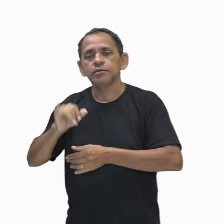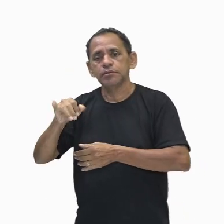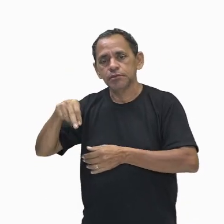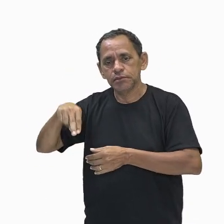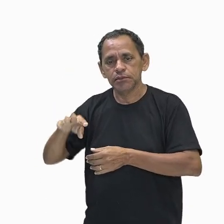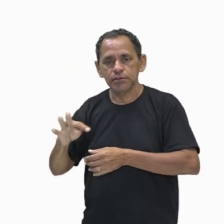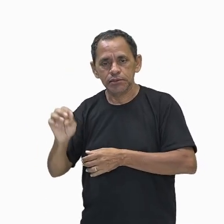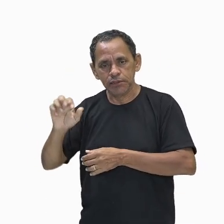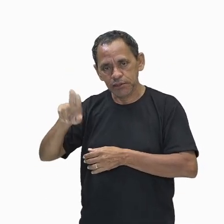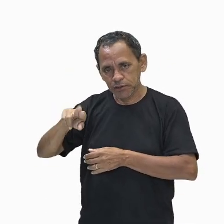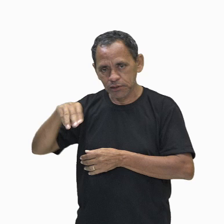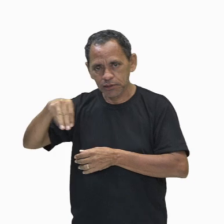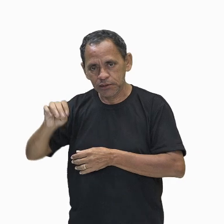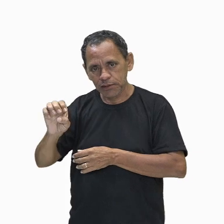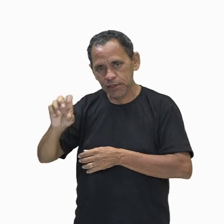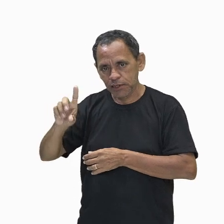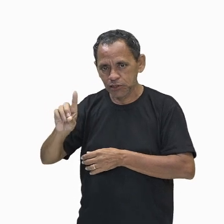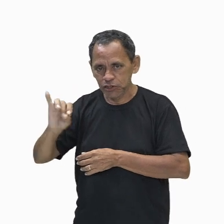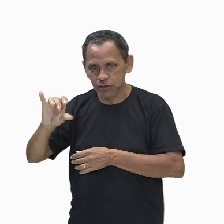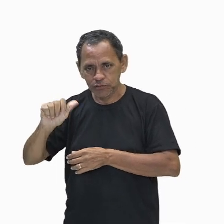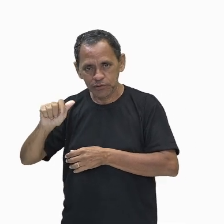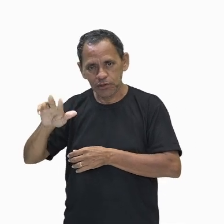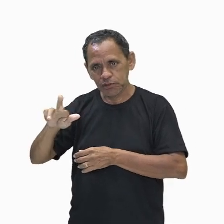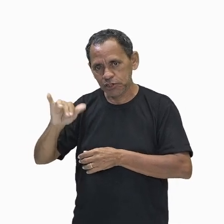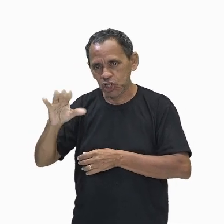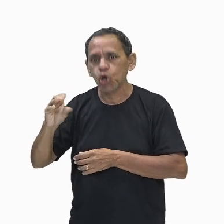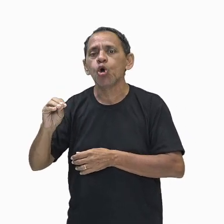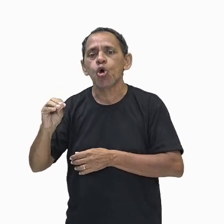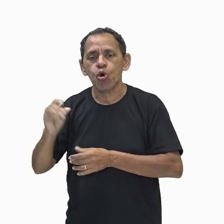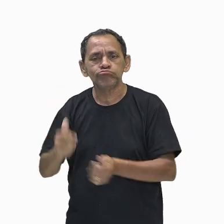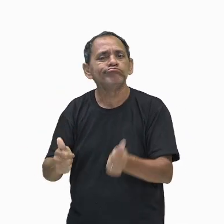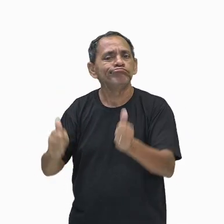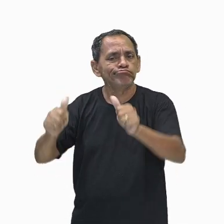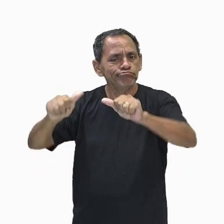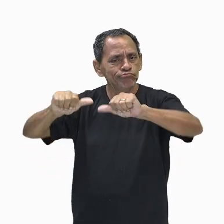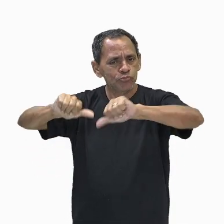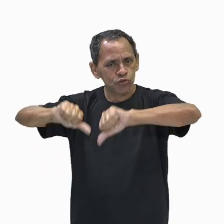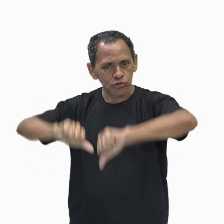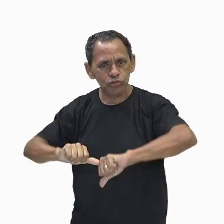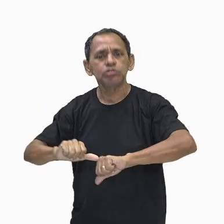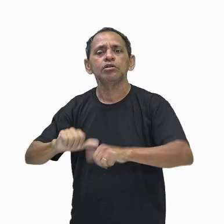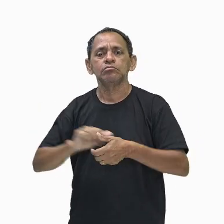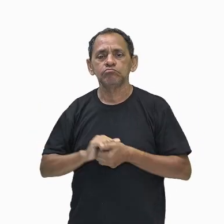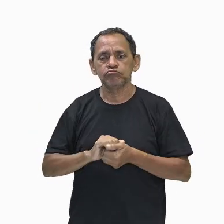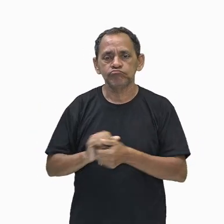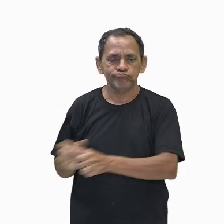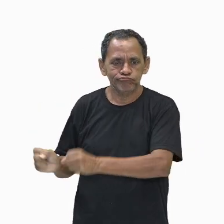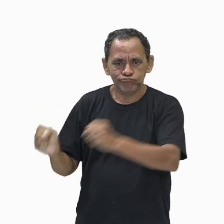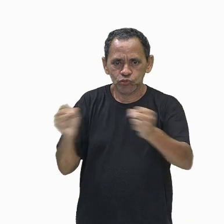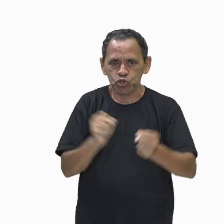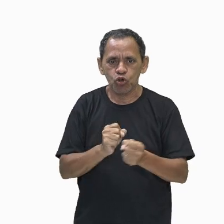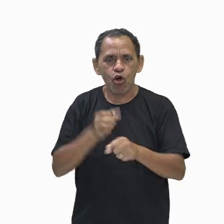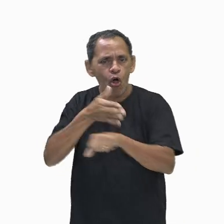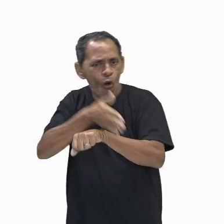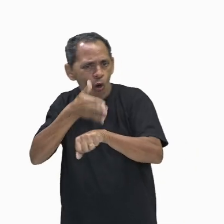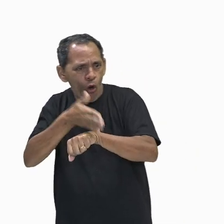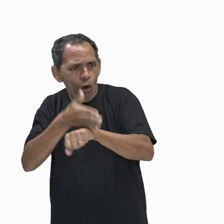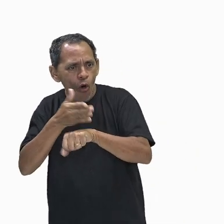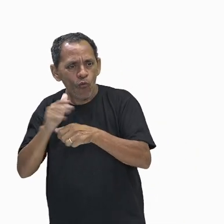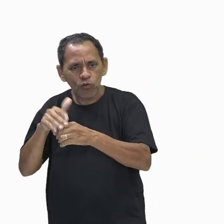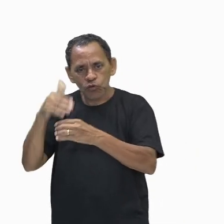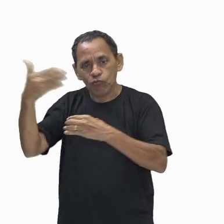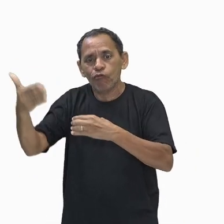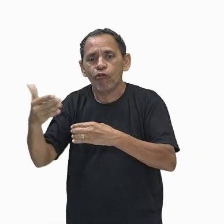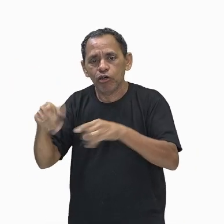devido a fatores que fragilizaram, então, o poder do faraó, como invasões externas e o predomínio do poder